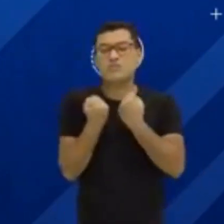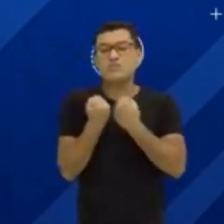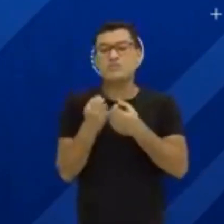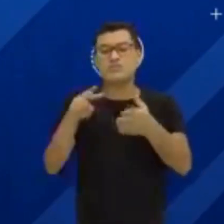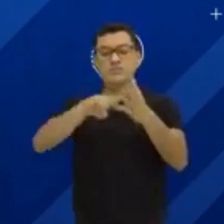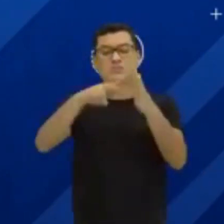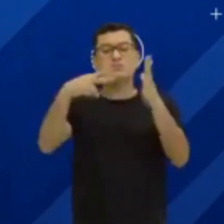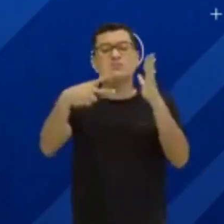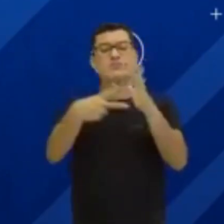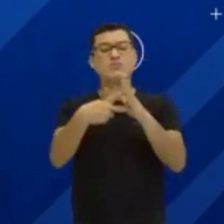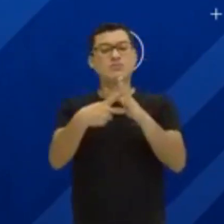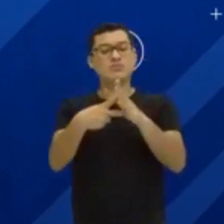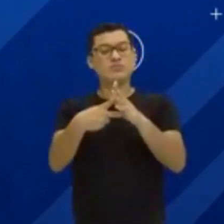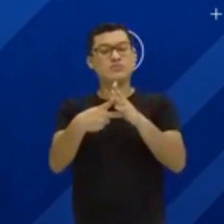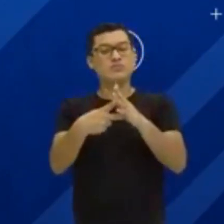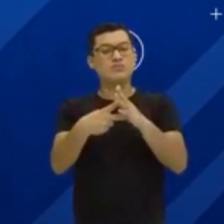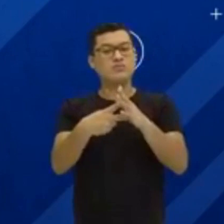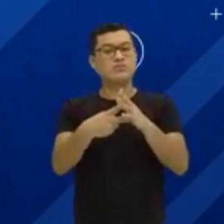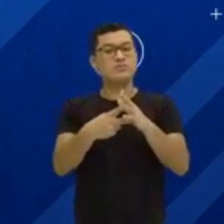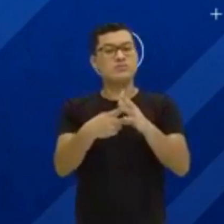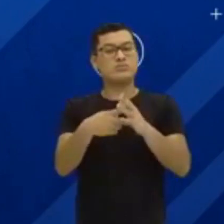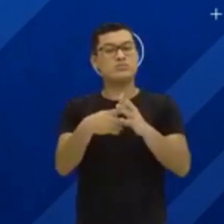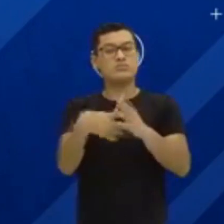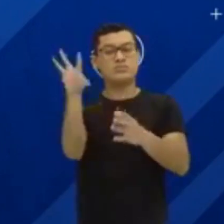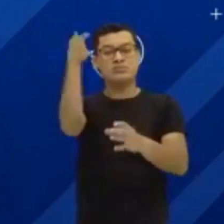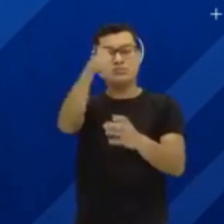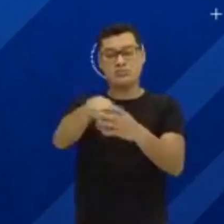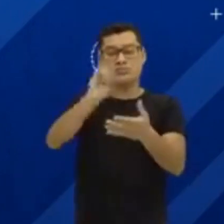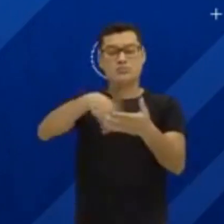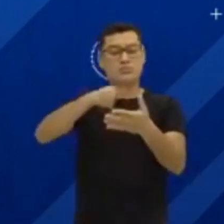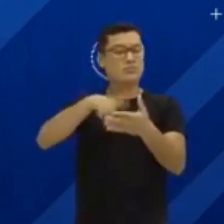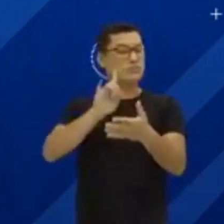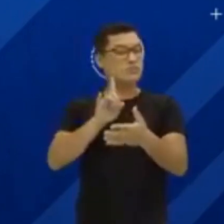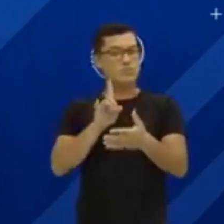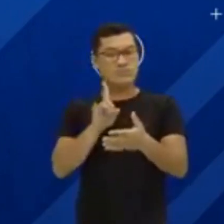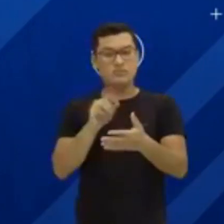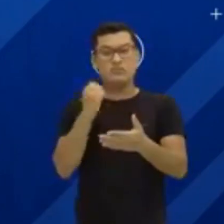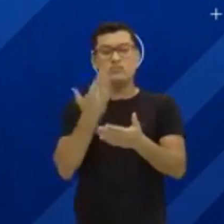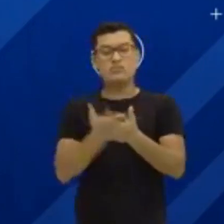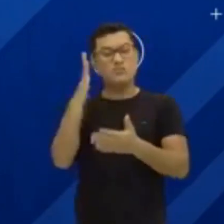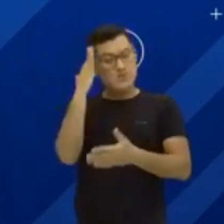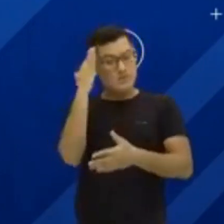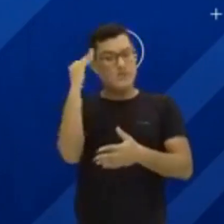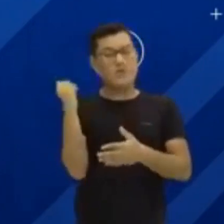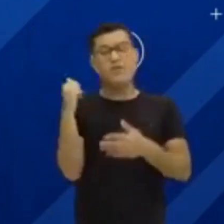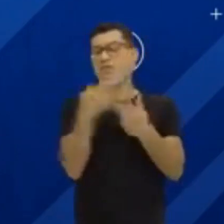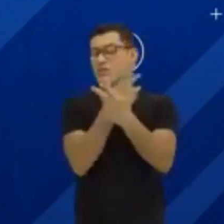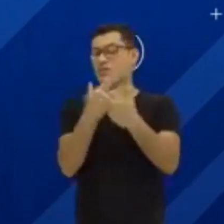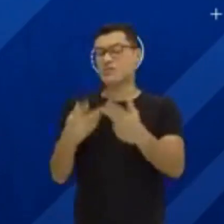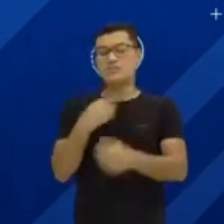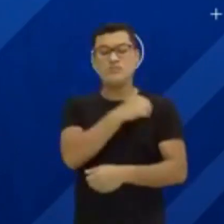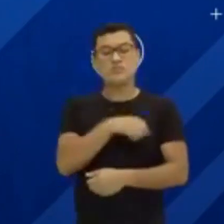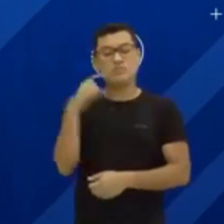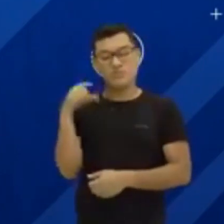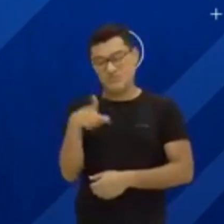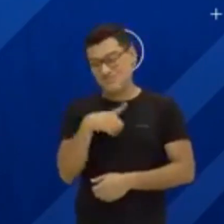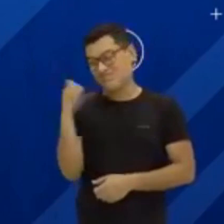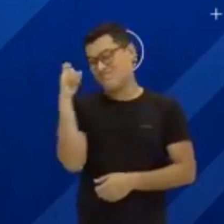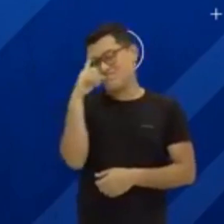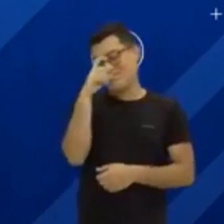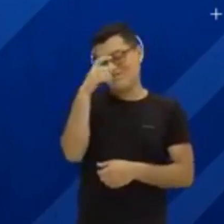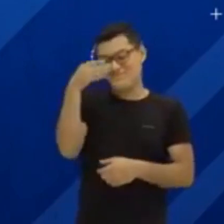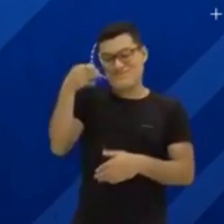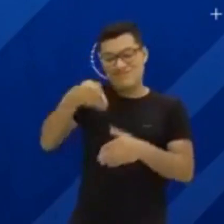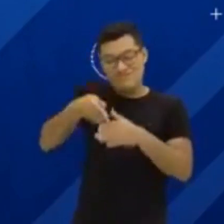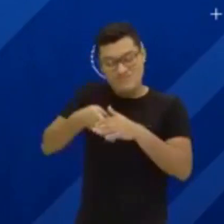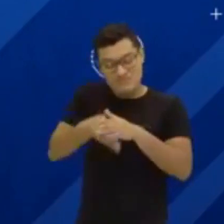dizer que essas aulas não serão computadas no currículo escolar de vocês, porque nós sabemos que muitos alunos têm dificuldades ao acesso a essas